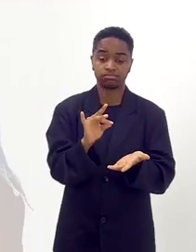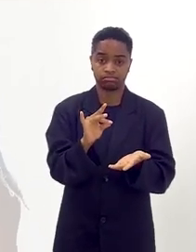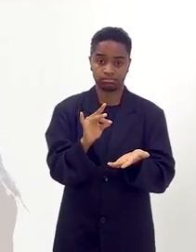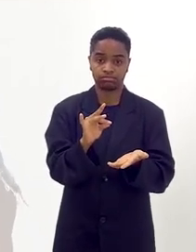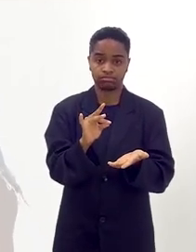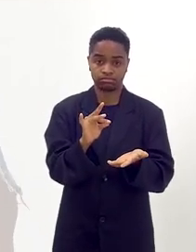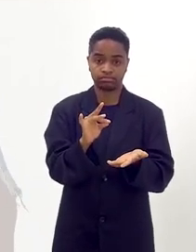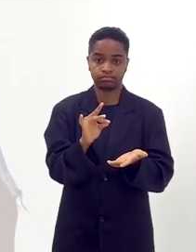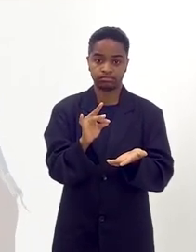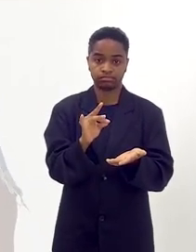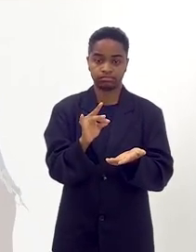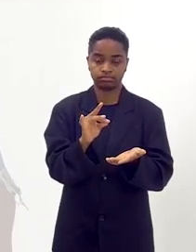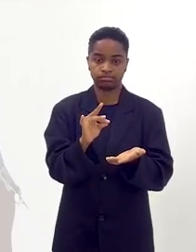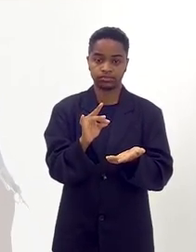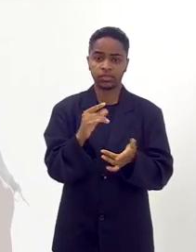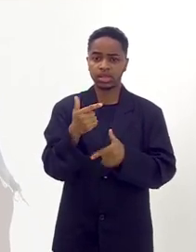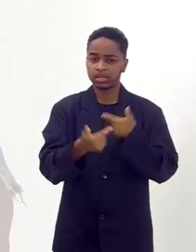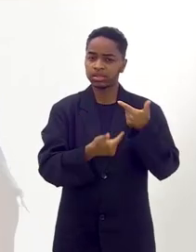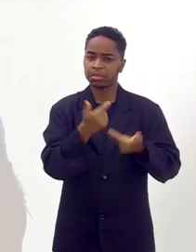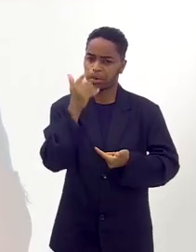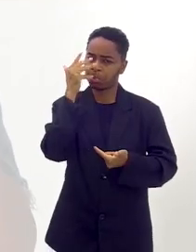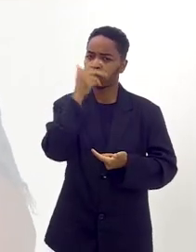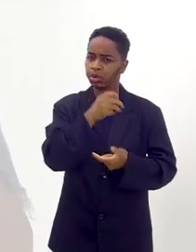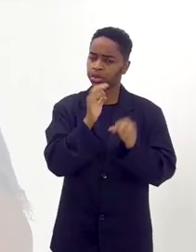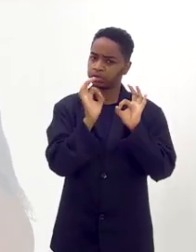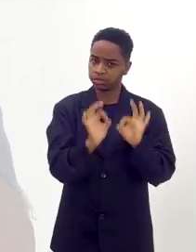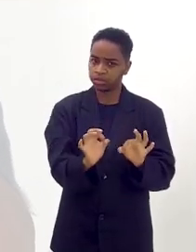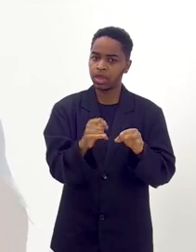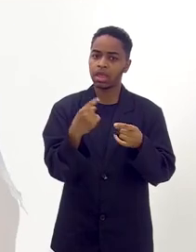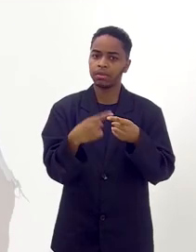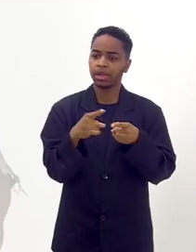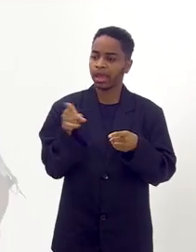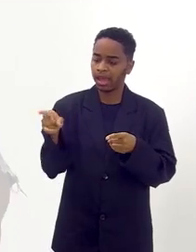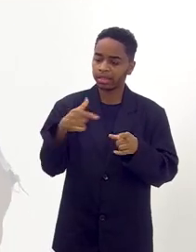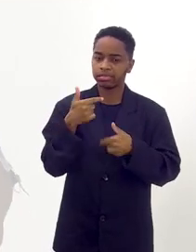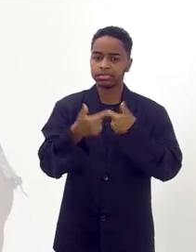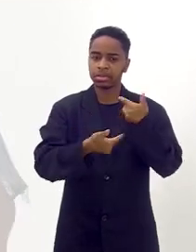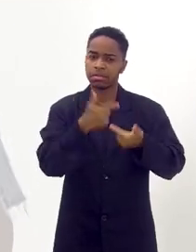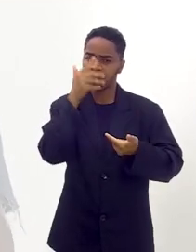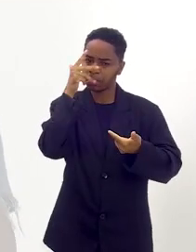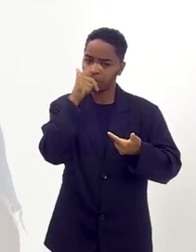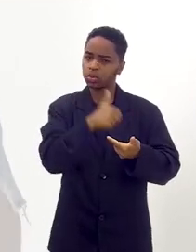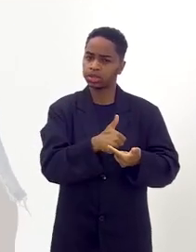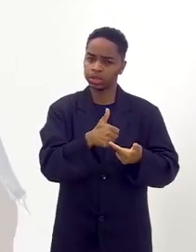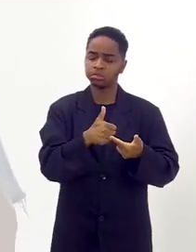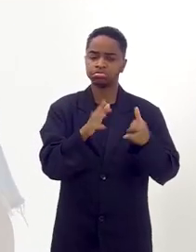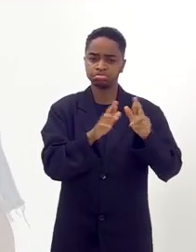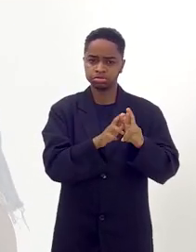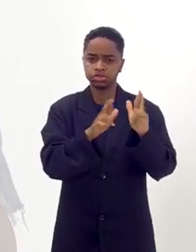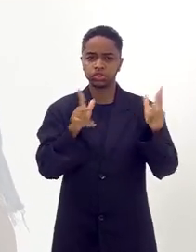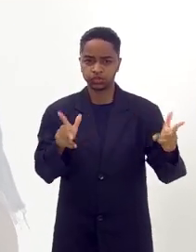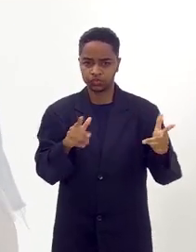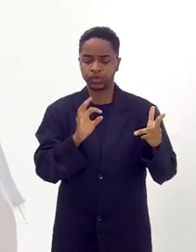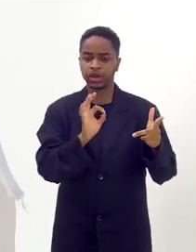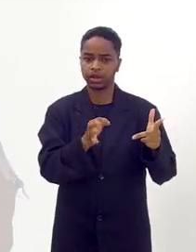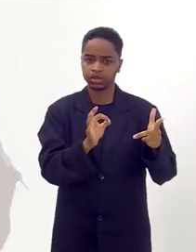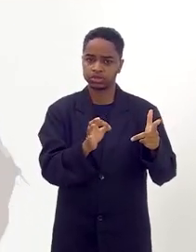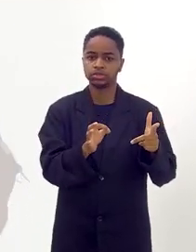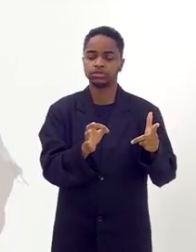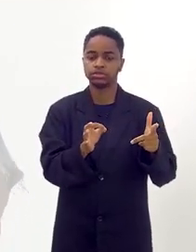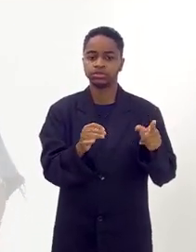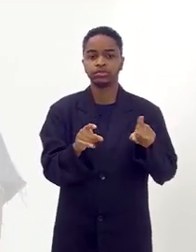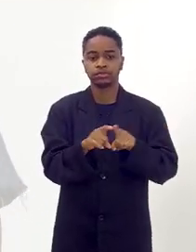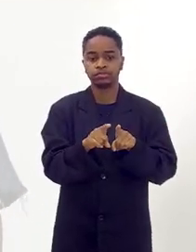Realmente, é um trabalho bonito. Ela faz um trabalho muito bonito, muito diferente